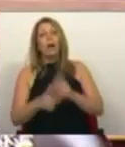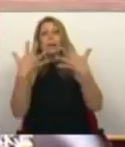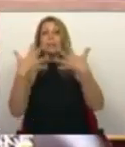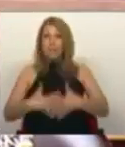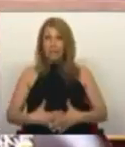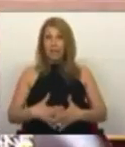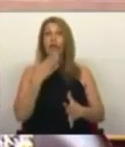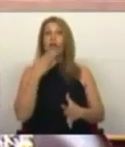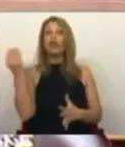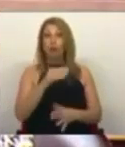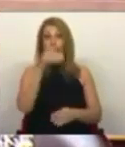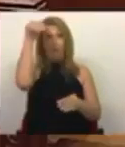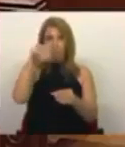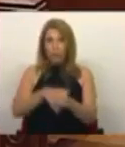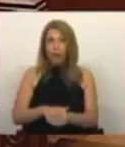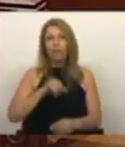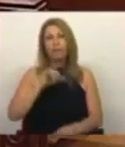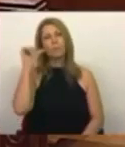votam.